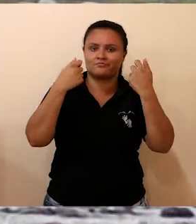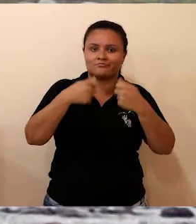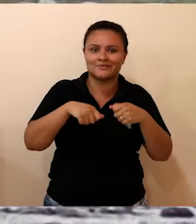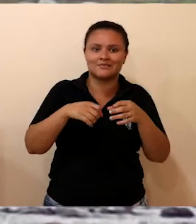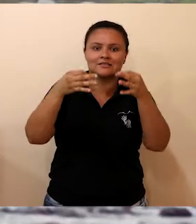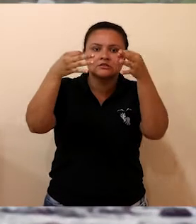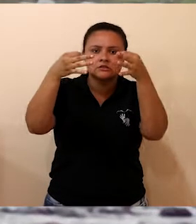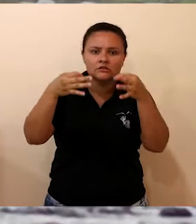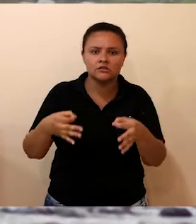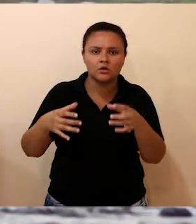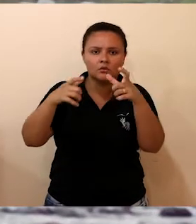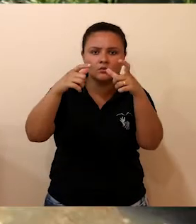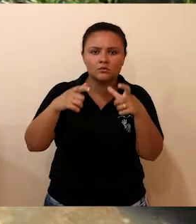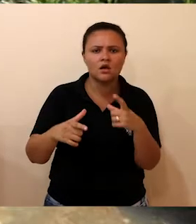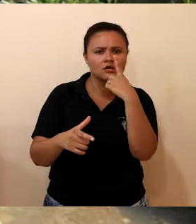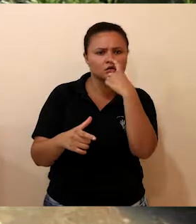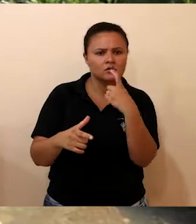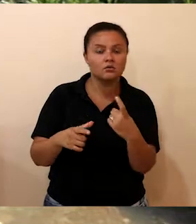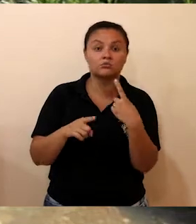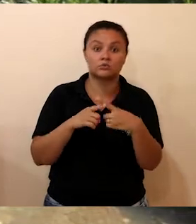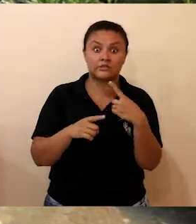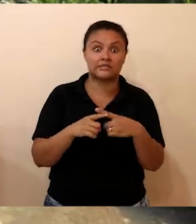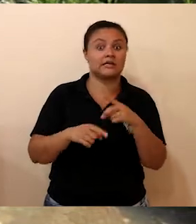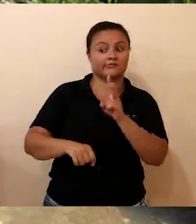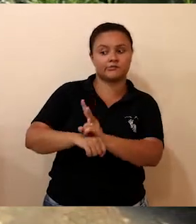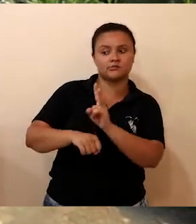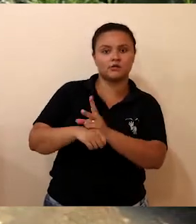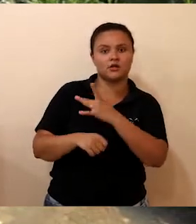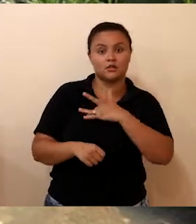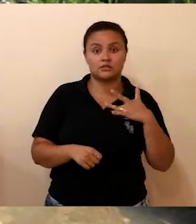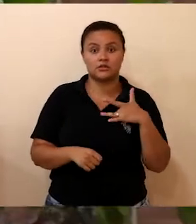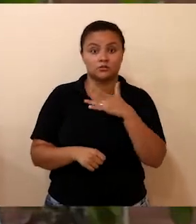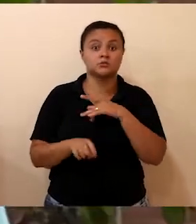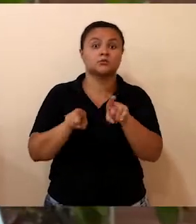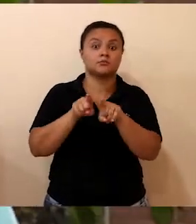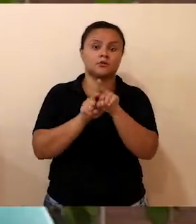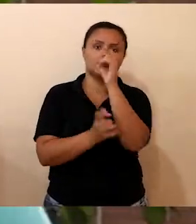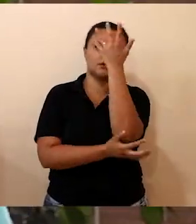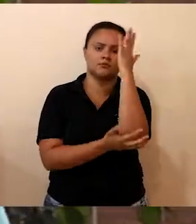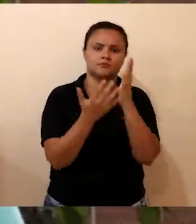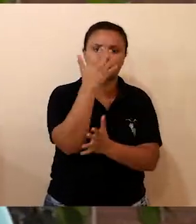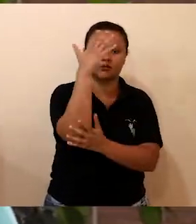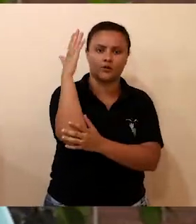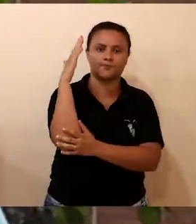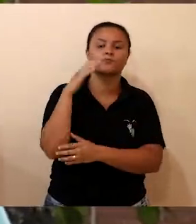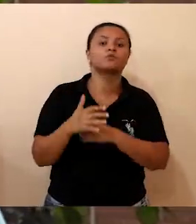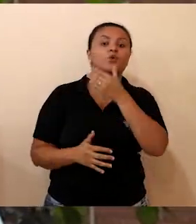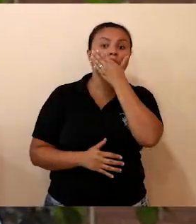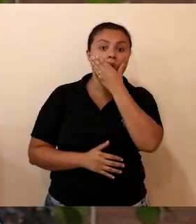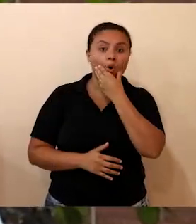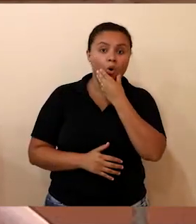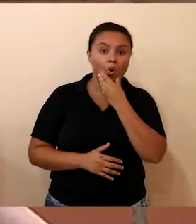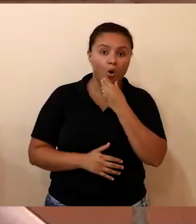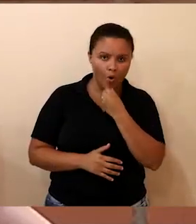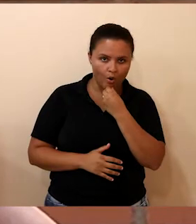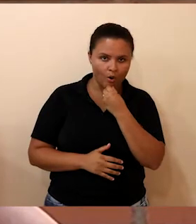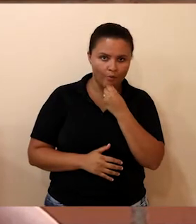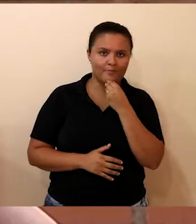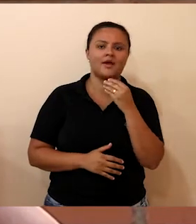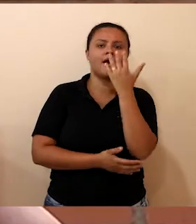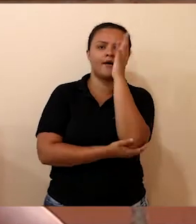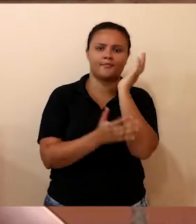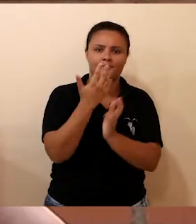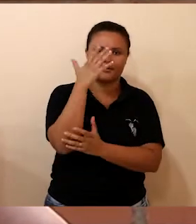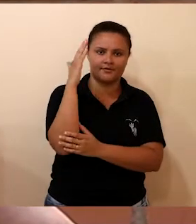descartados de forma correta, podem causar impactos ambientais. É o que explica o engenheiro ambiental da Prefeitura de Vilhena. Por ele ser um